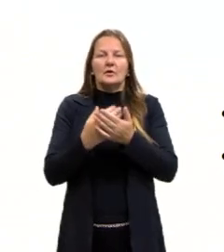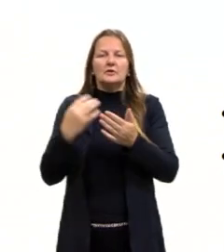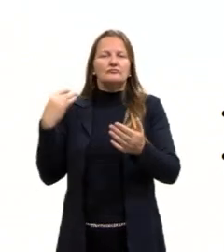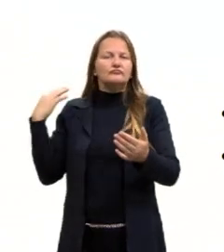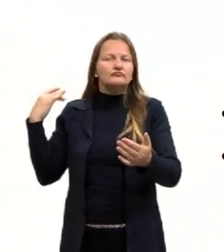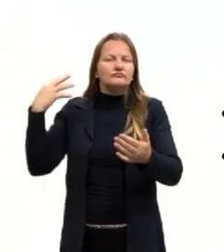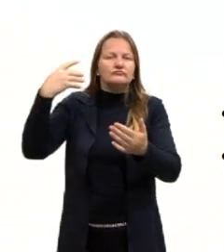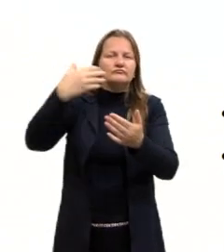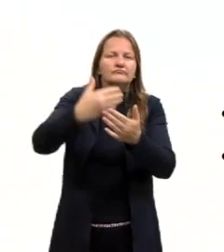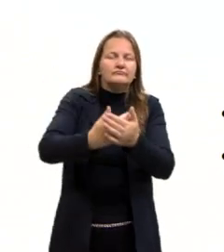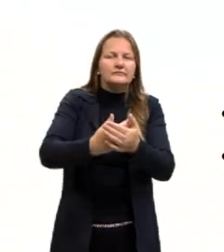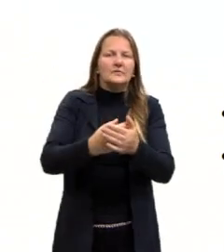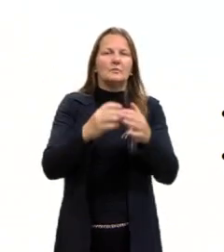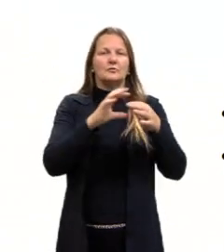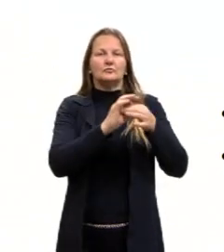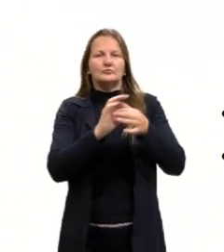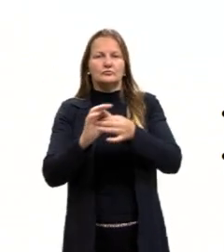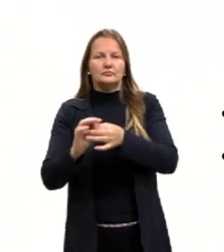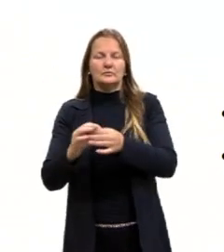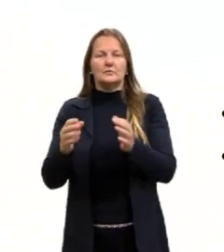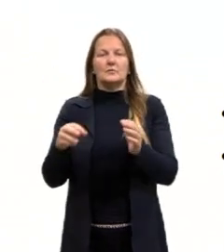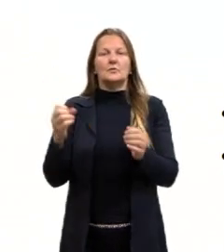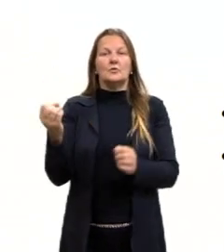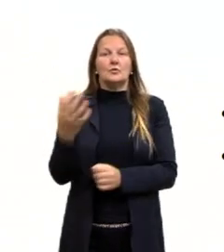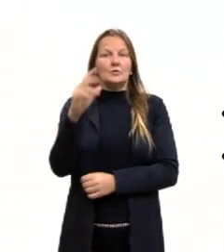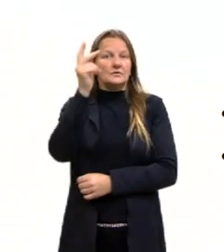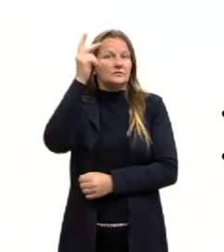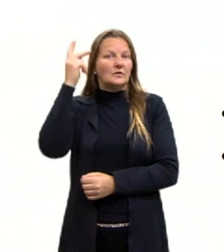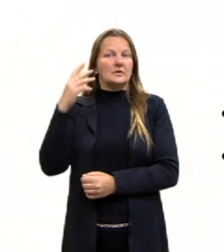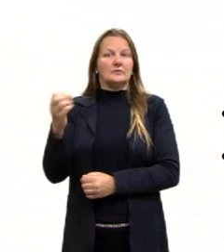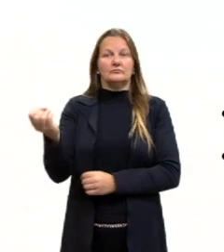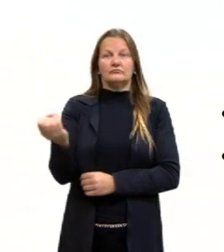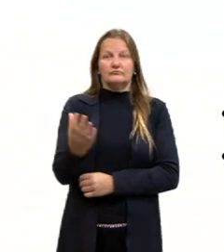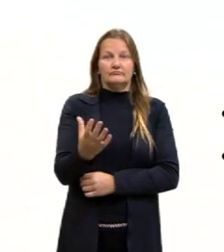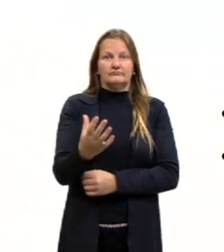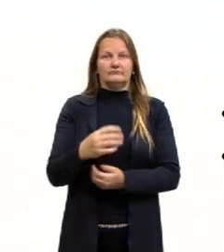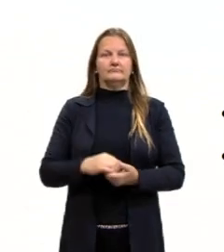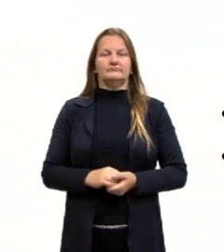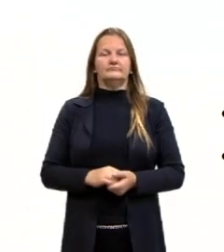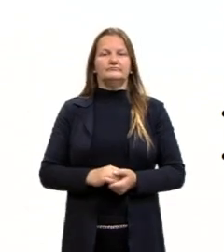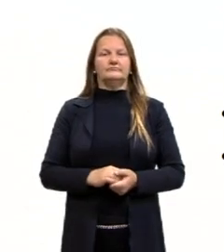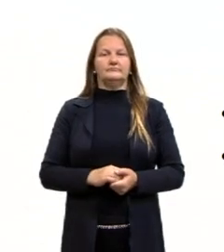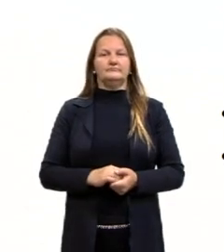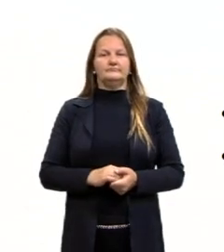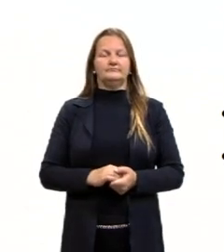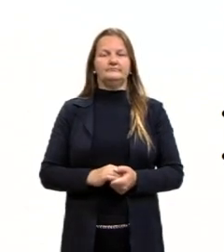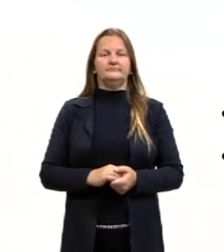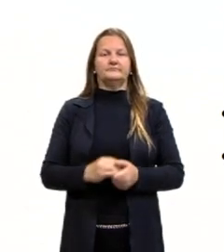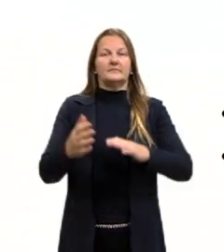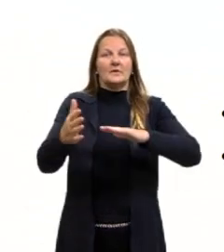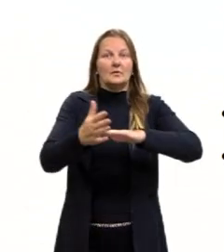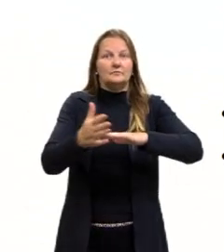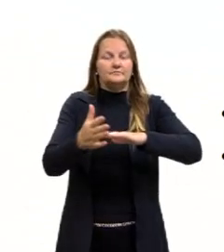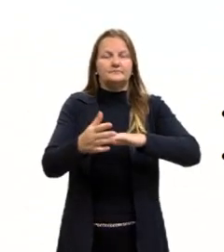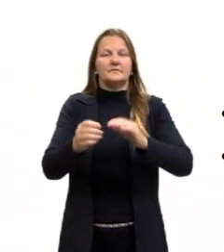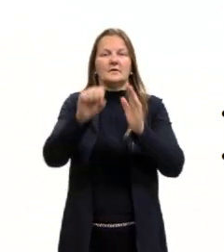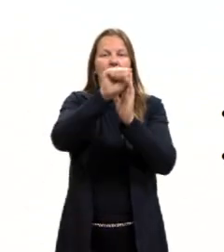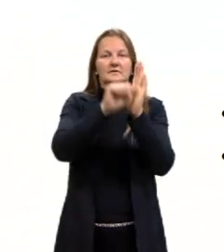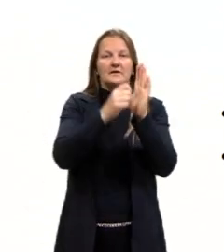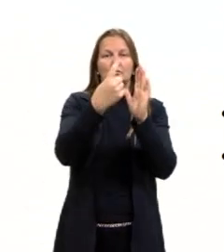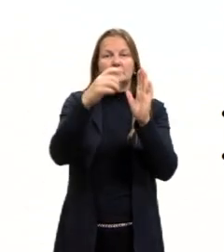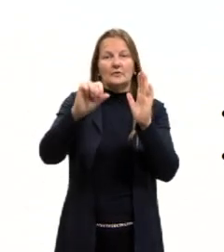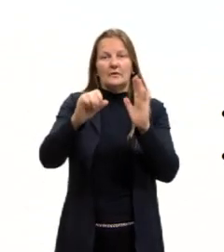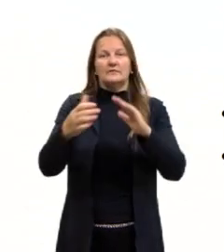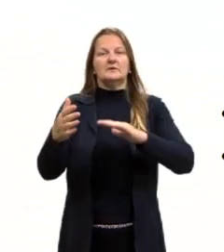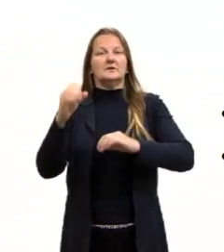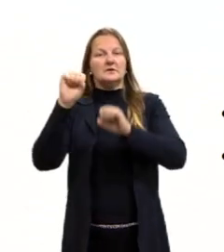da Idade Contemporânea, da História Contemporânea, dividida em duas, uma o século XIX, outra o século XX.